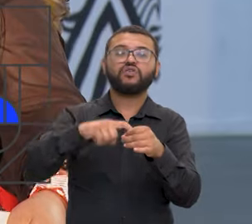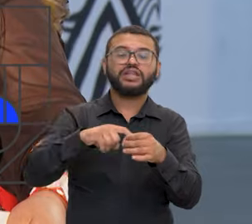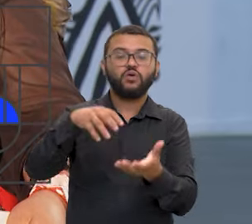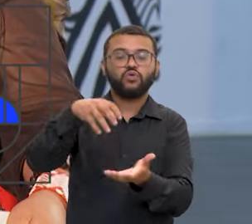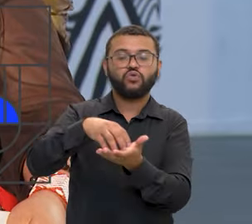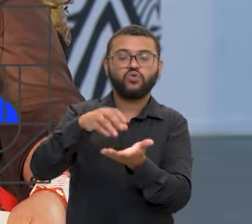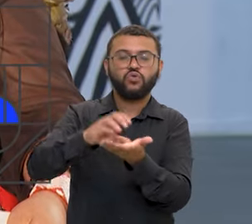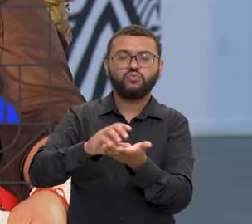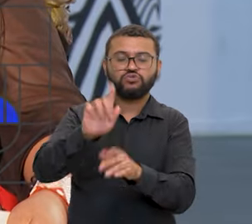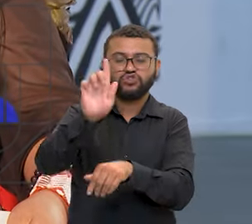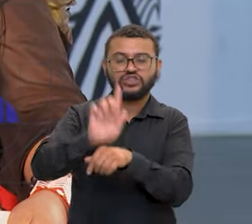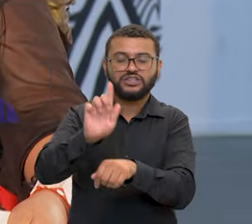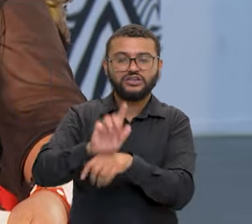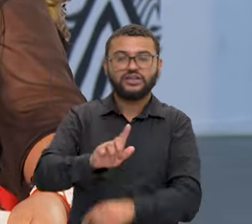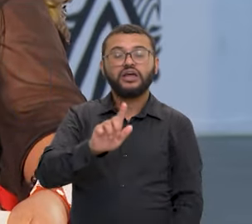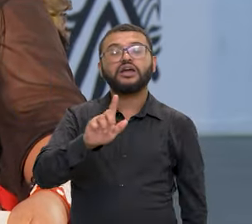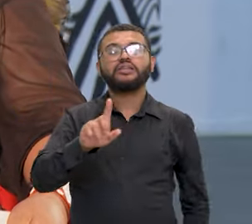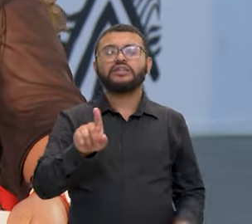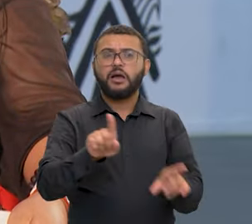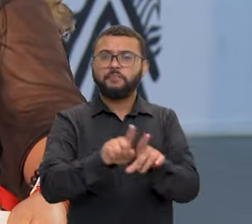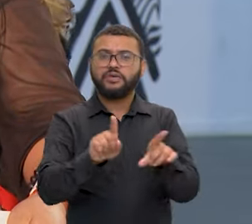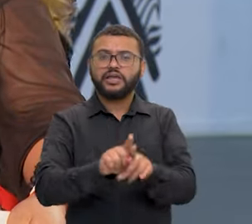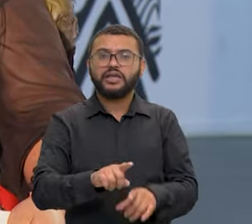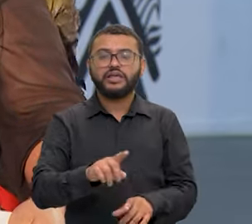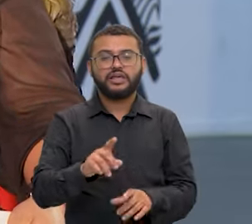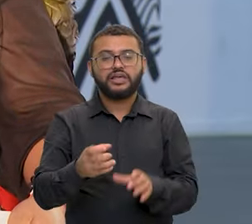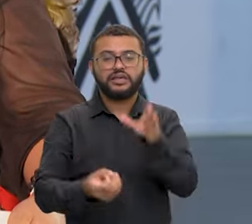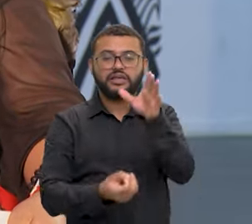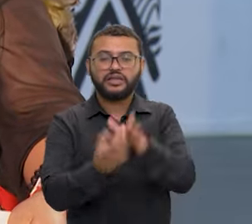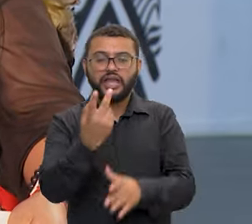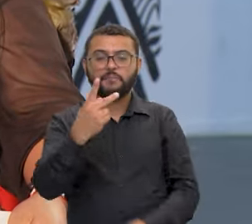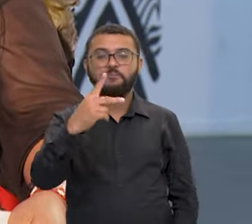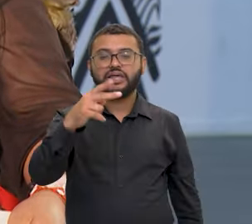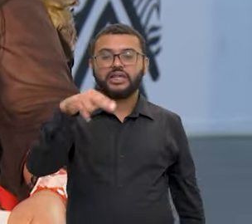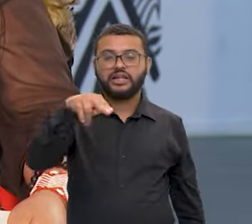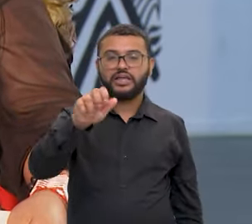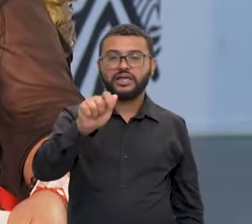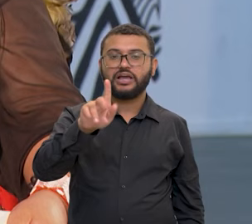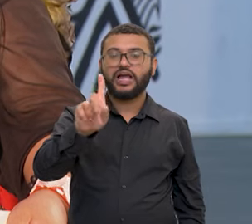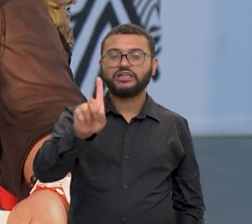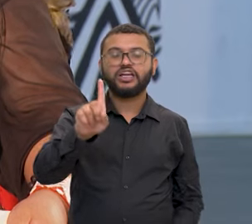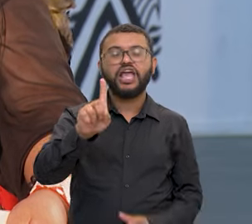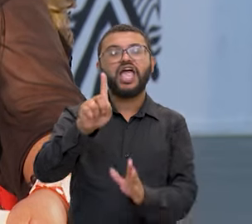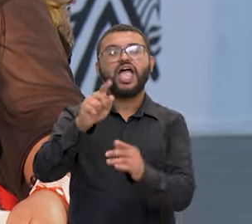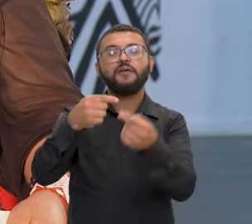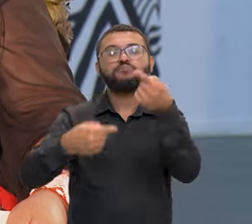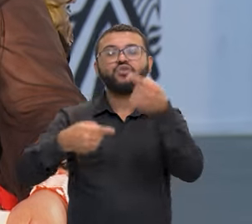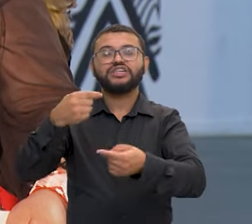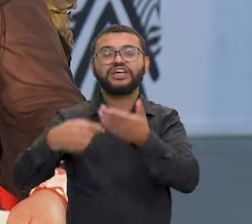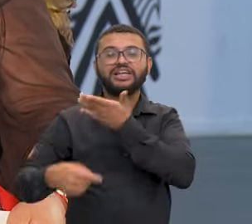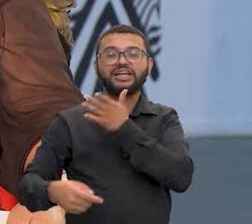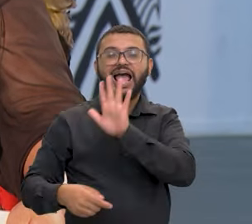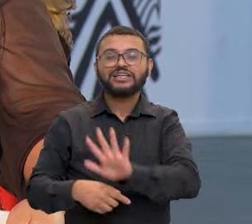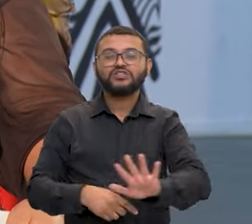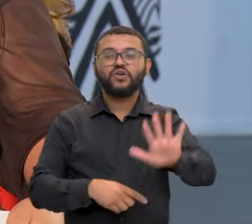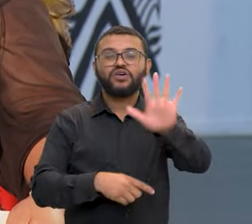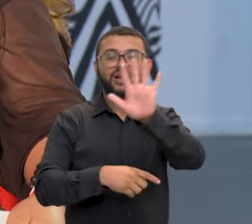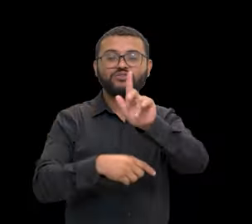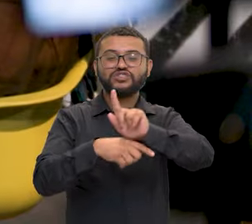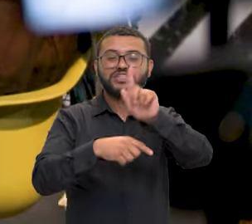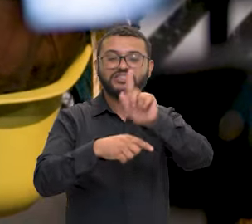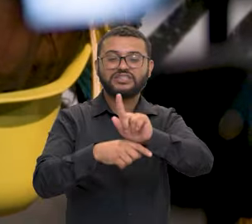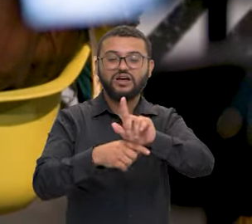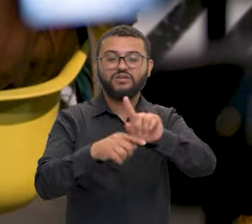Gestor da Penegate e a reinstalação da Penegate, que é a Política Nacional de Gestão Ambiental e